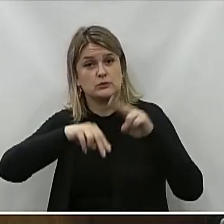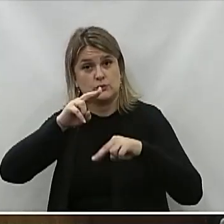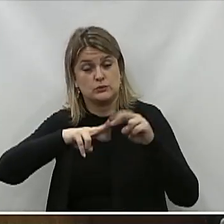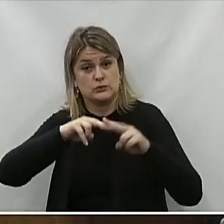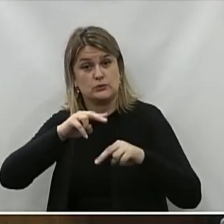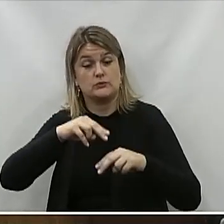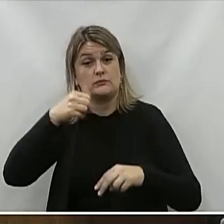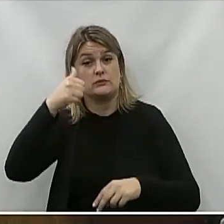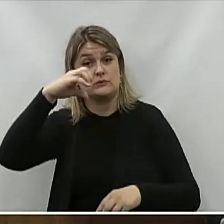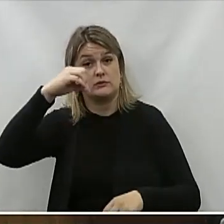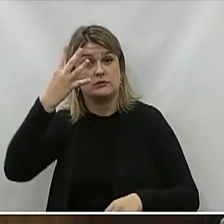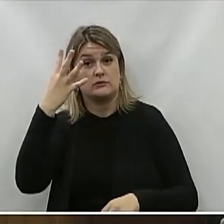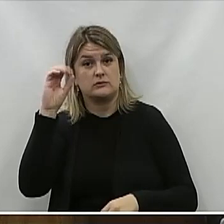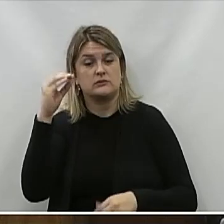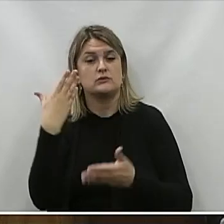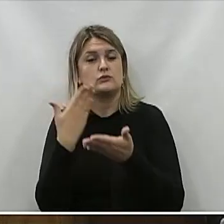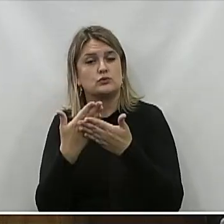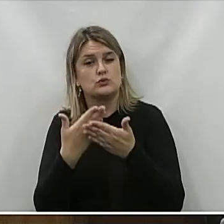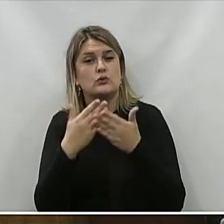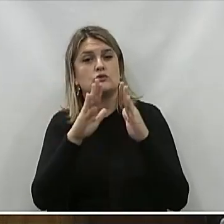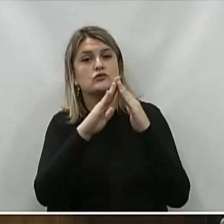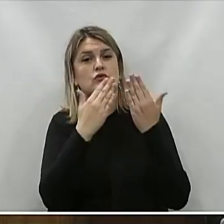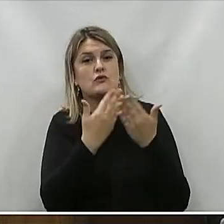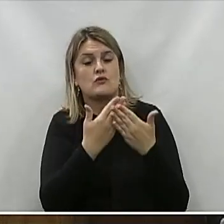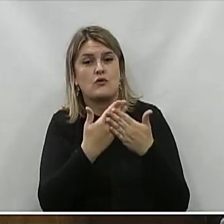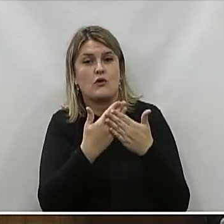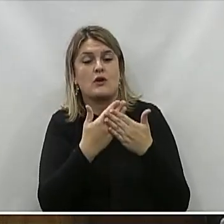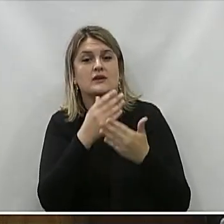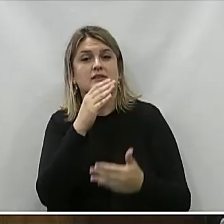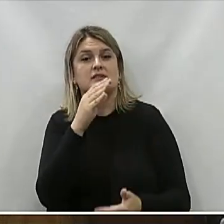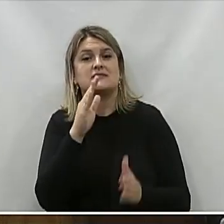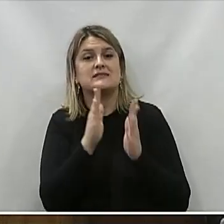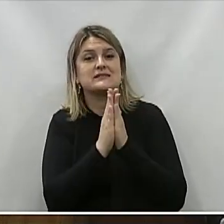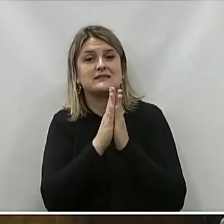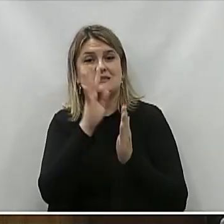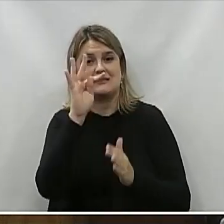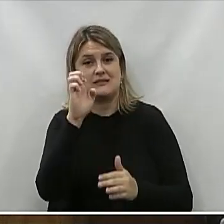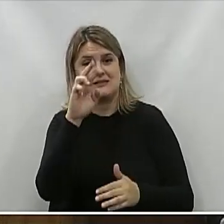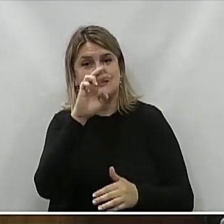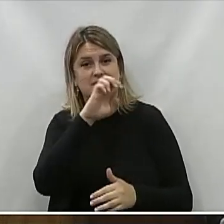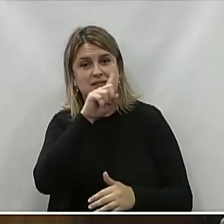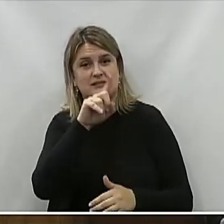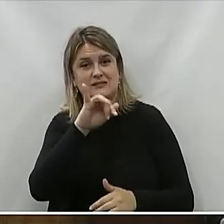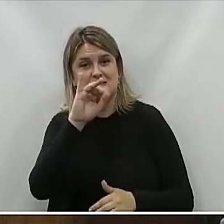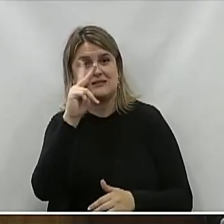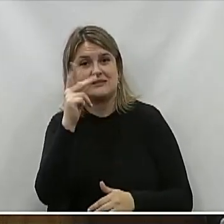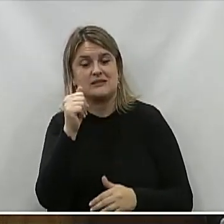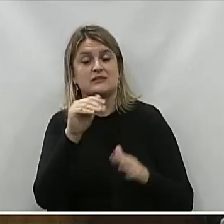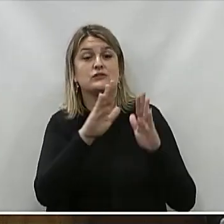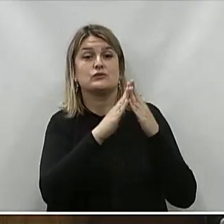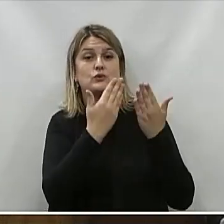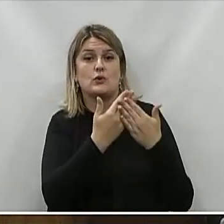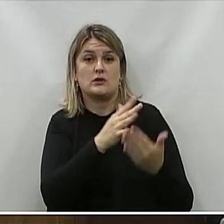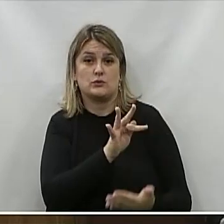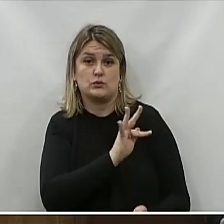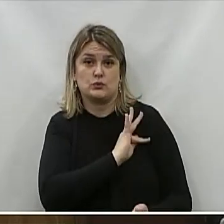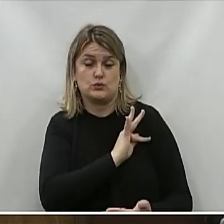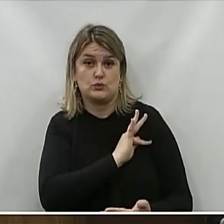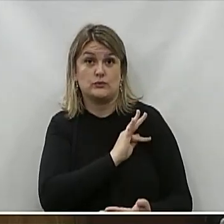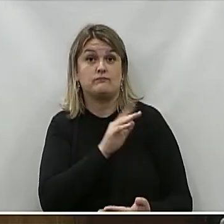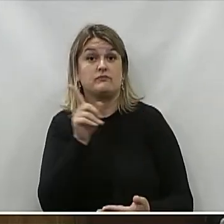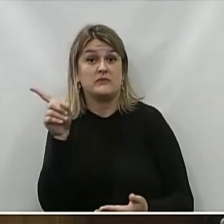Estudou No externato Santa Terezinha Colégio Túlio De França E colégio São José Em Porto União Formou-se